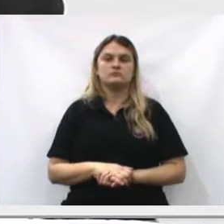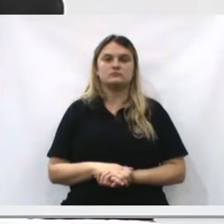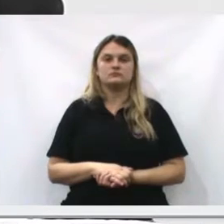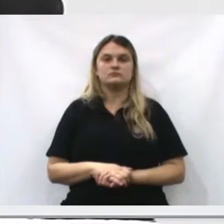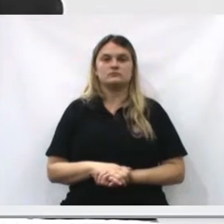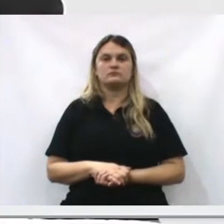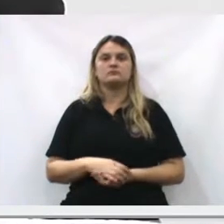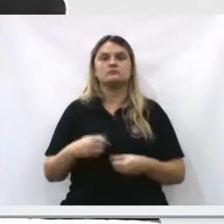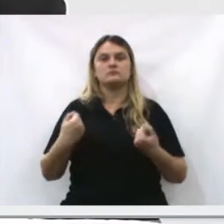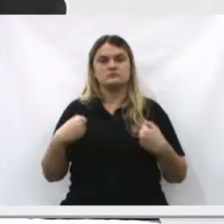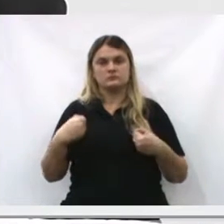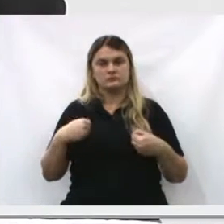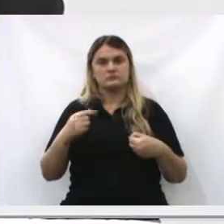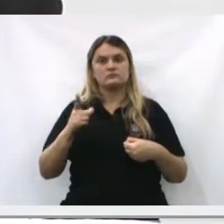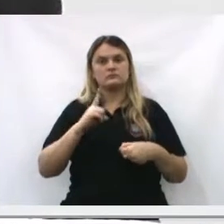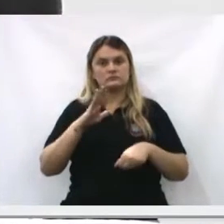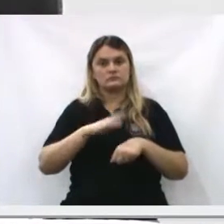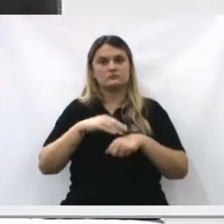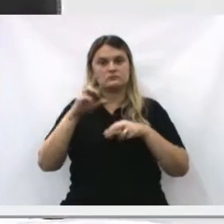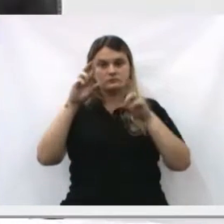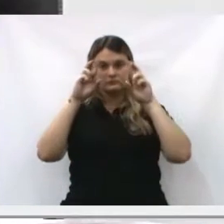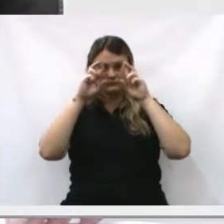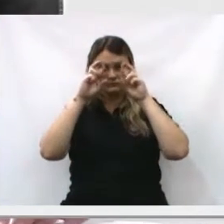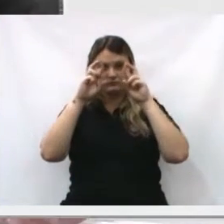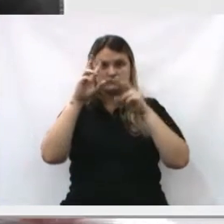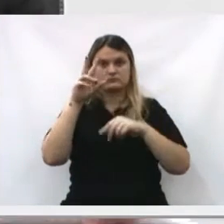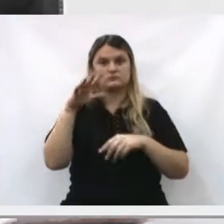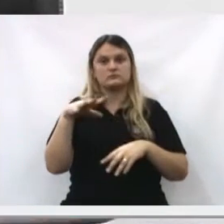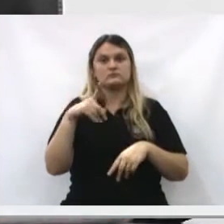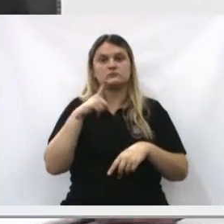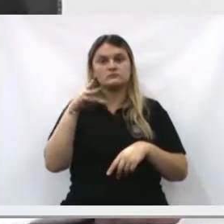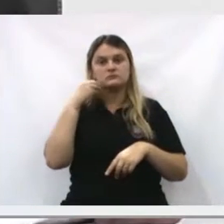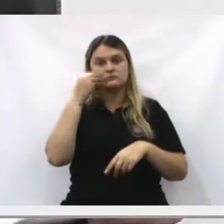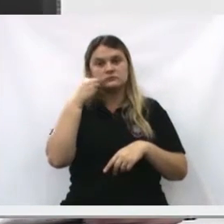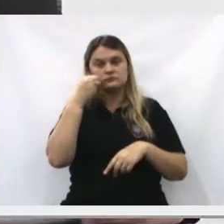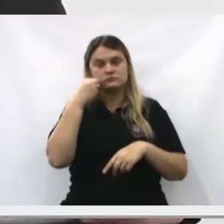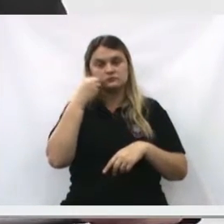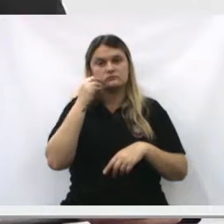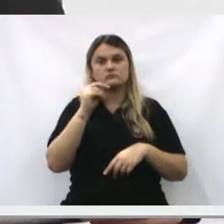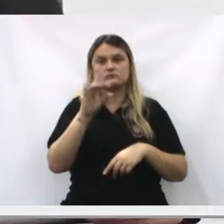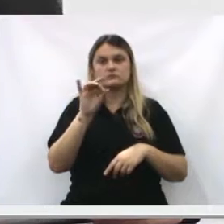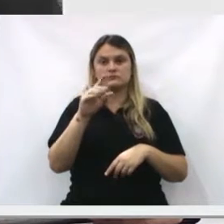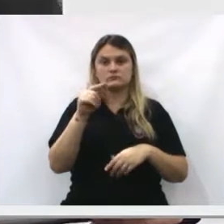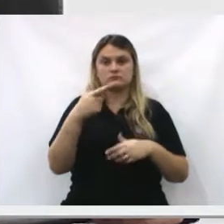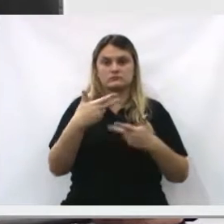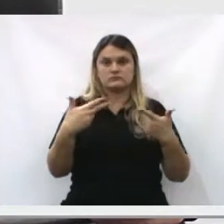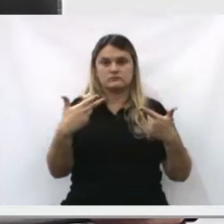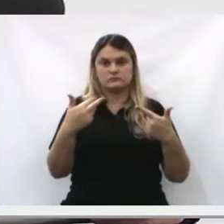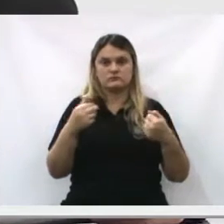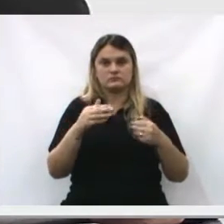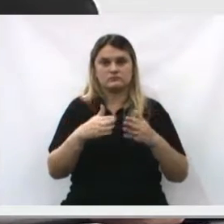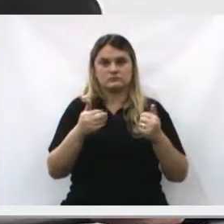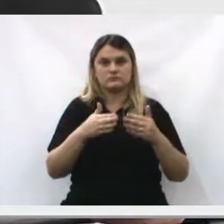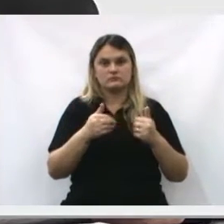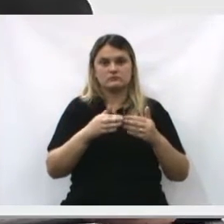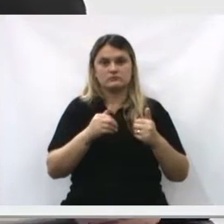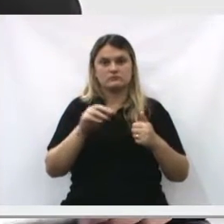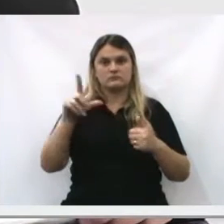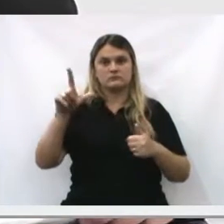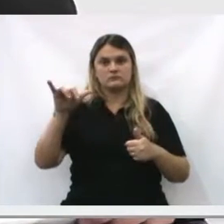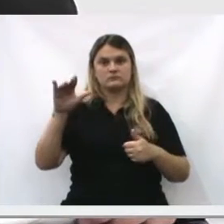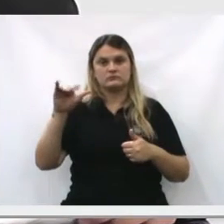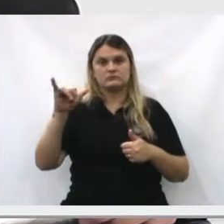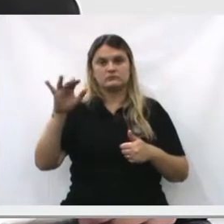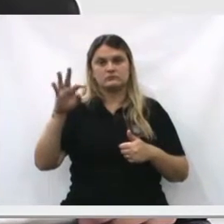E daí? Então, precisamos ter mais oportunidade. E não só nessa questão do